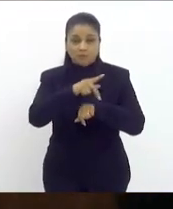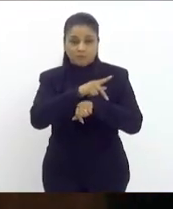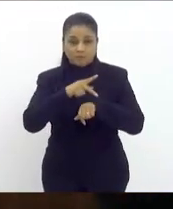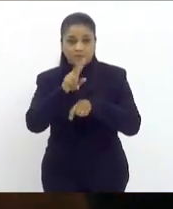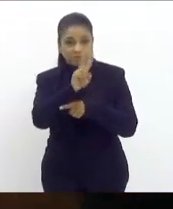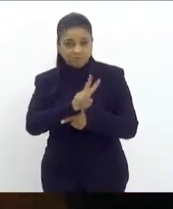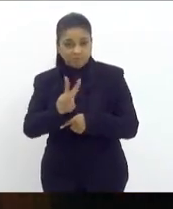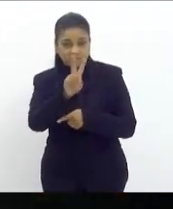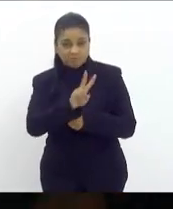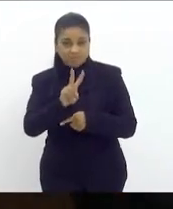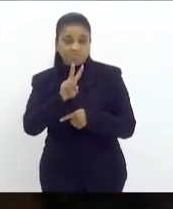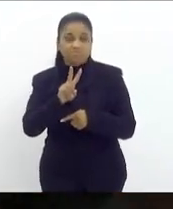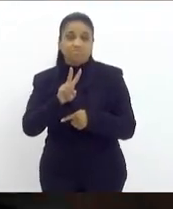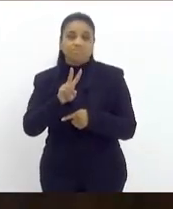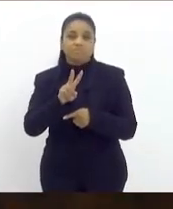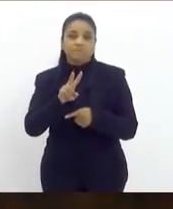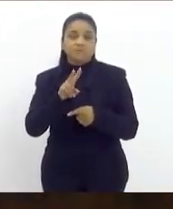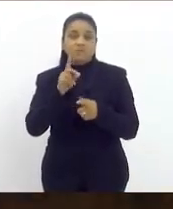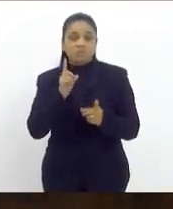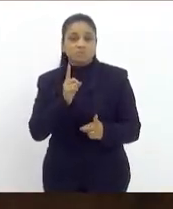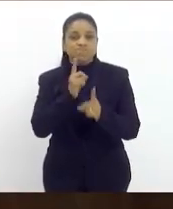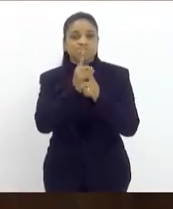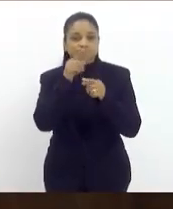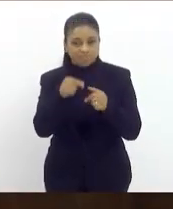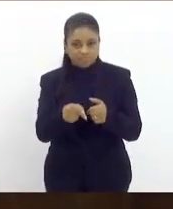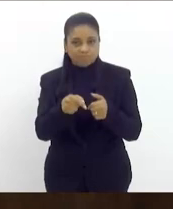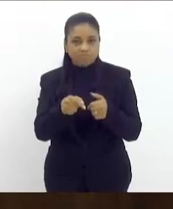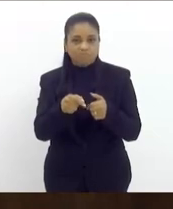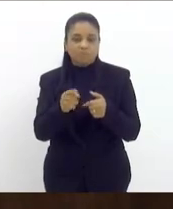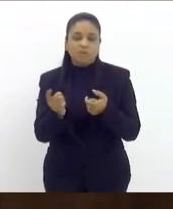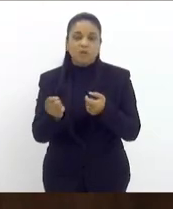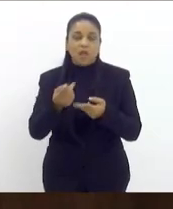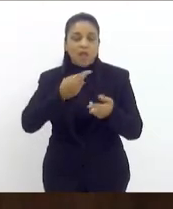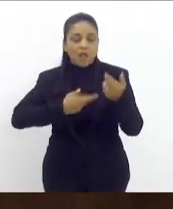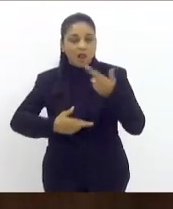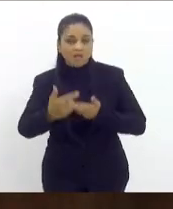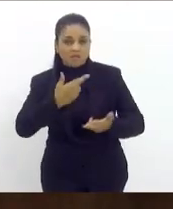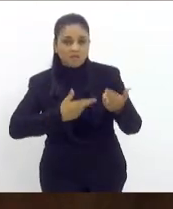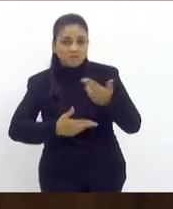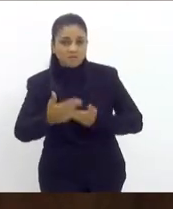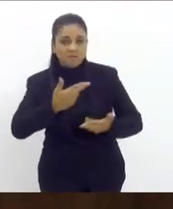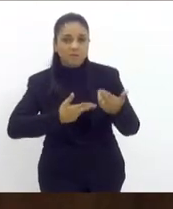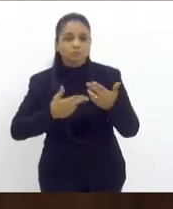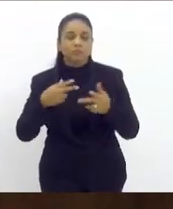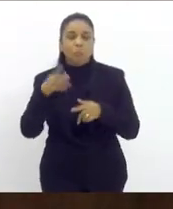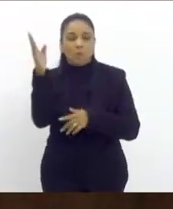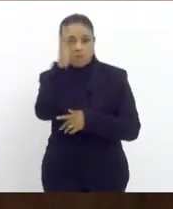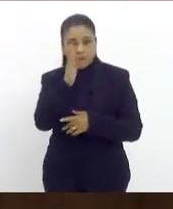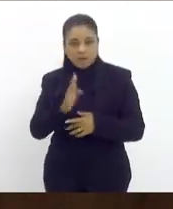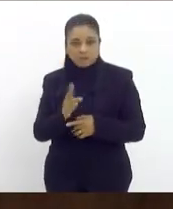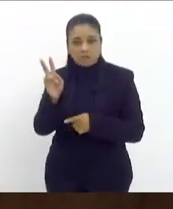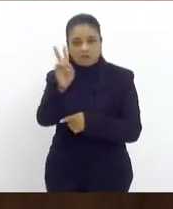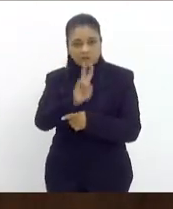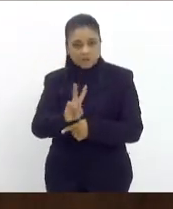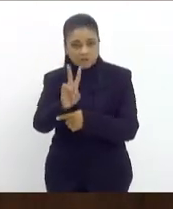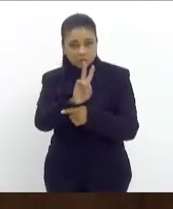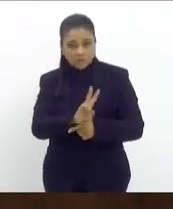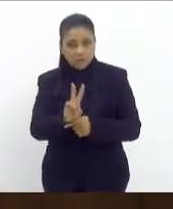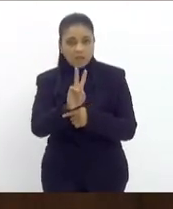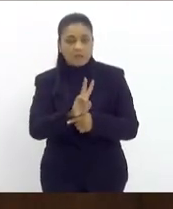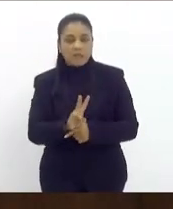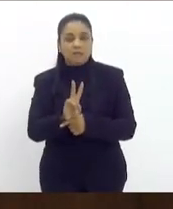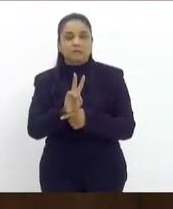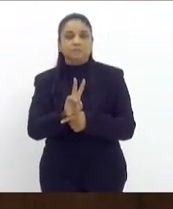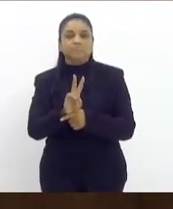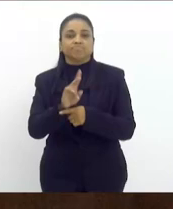presença no encontro marcou essa retomada das relações entre Brasil e Venezuela um importante parceiro da região